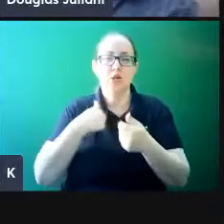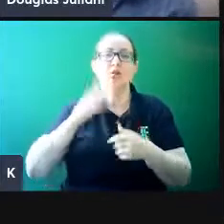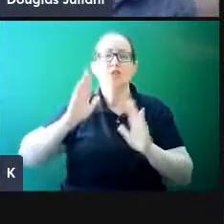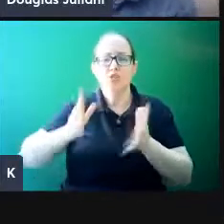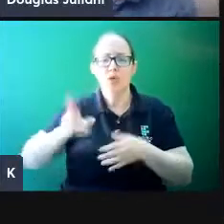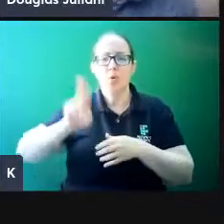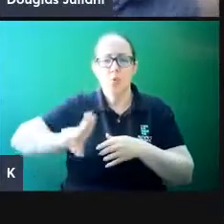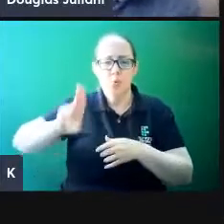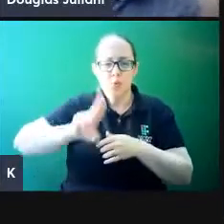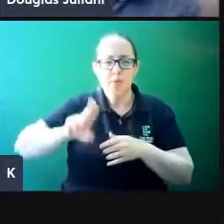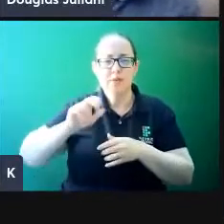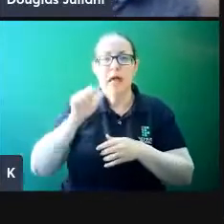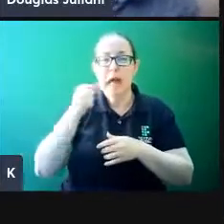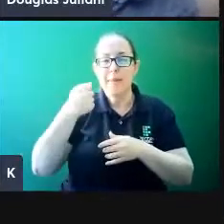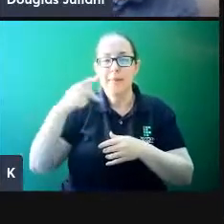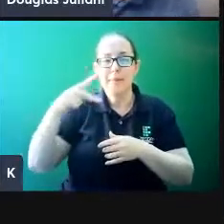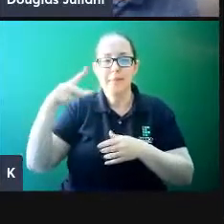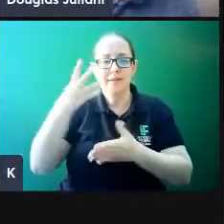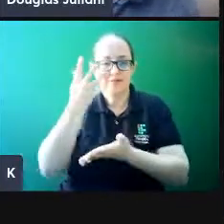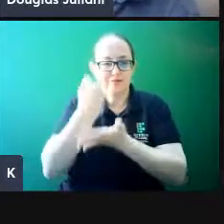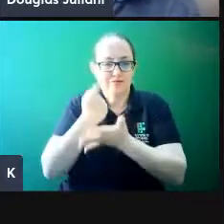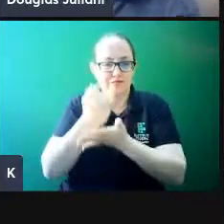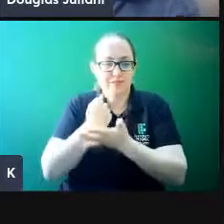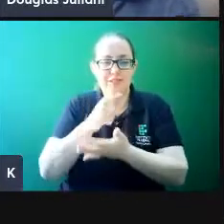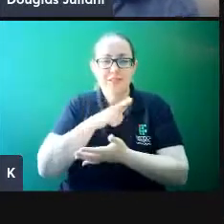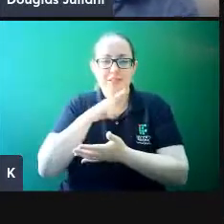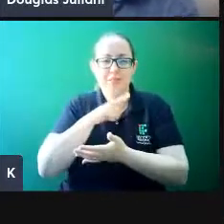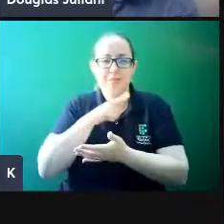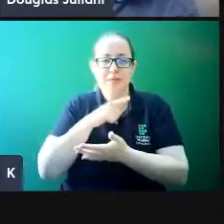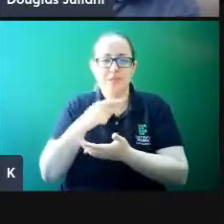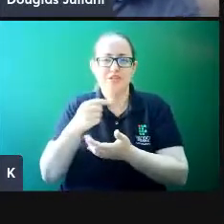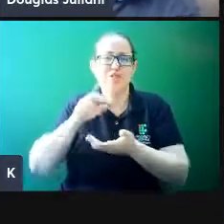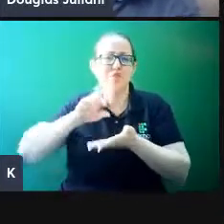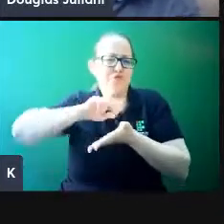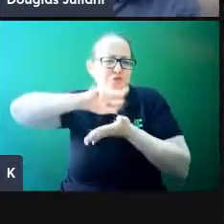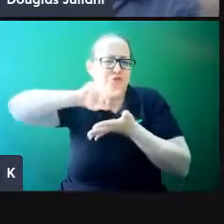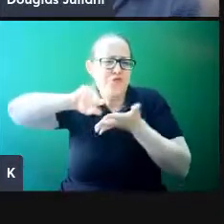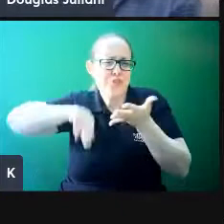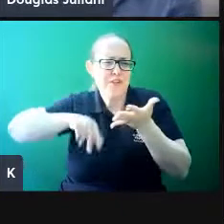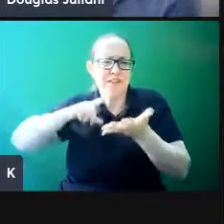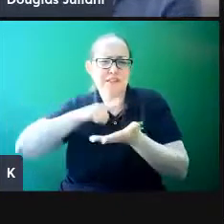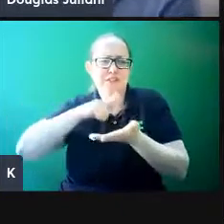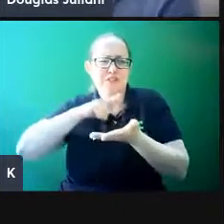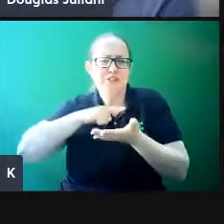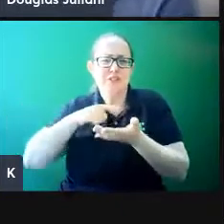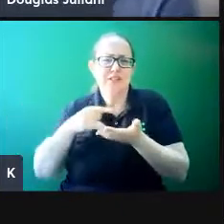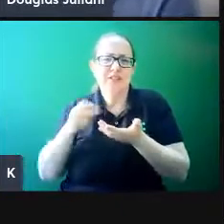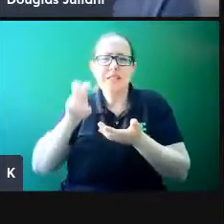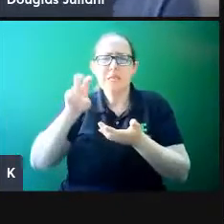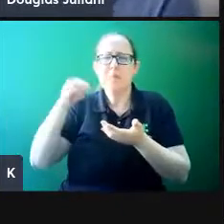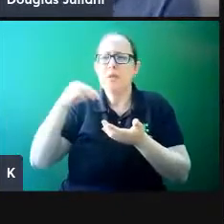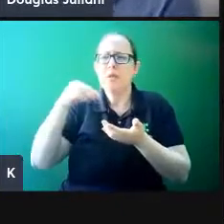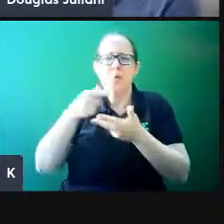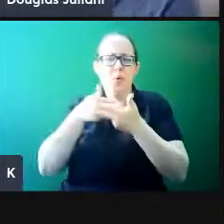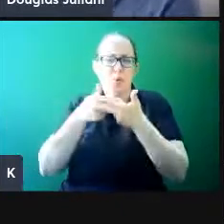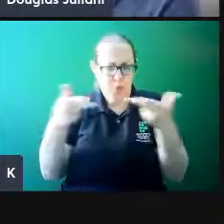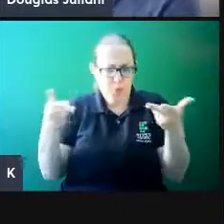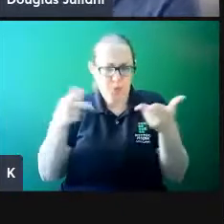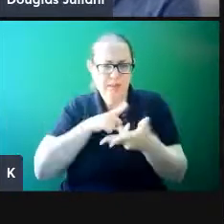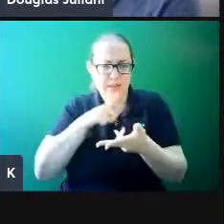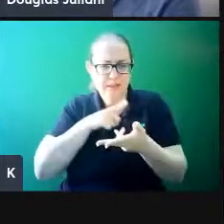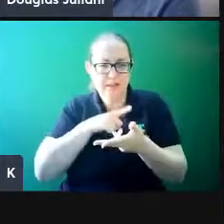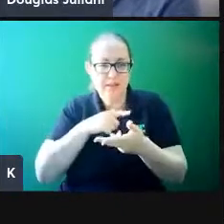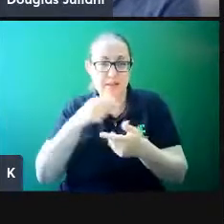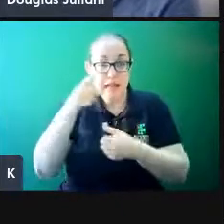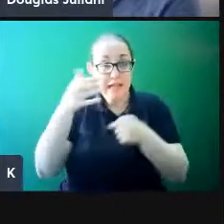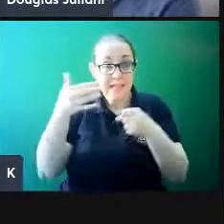aplicativos, Medite-se, o Zen, o Satva, acho que vocês já usaram, tem outros 5 minutos também. Mas essa série